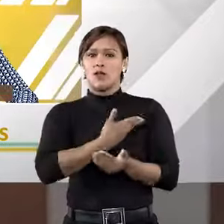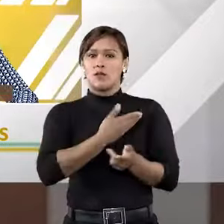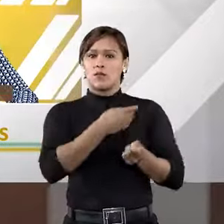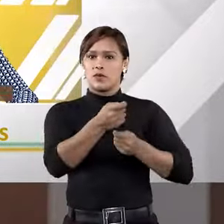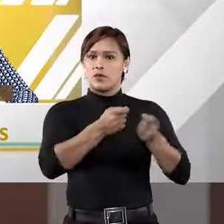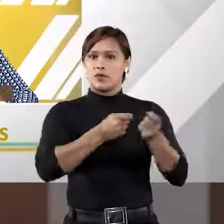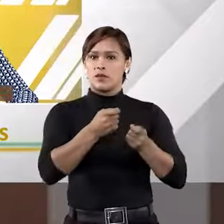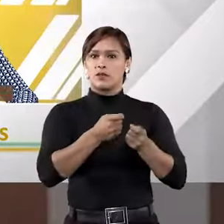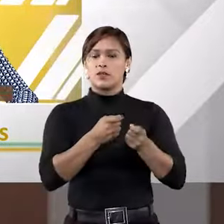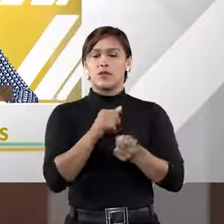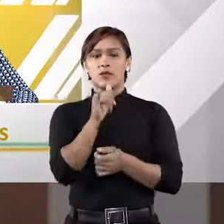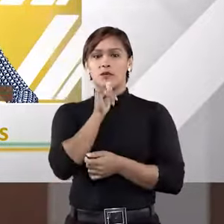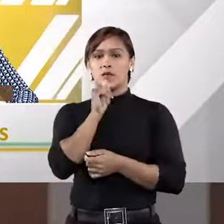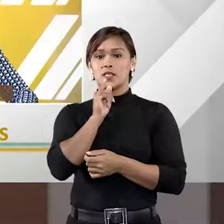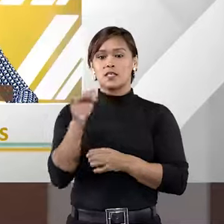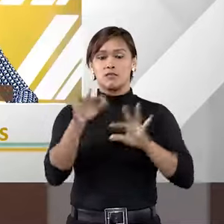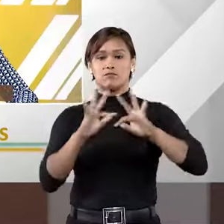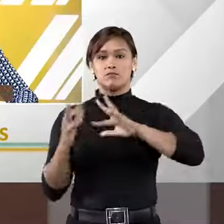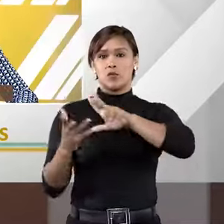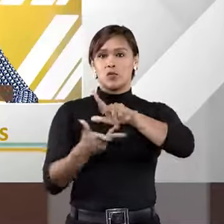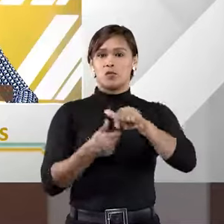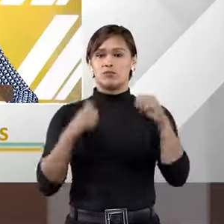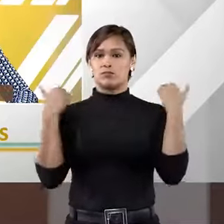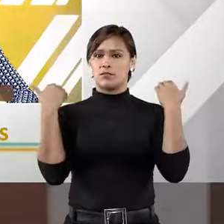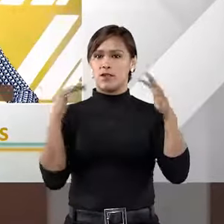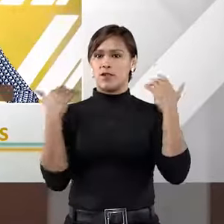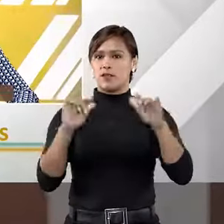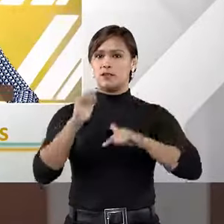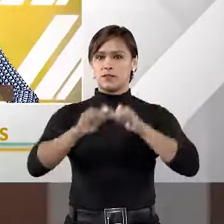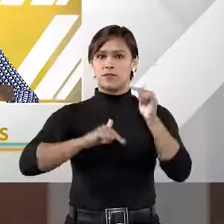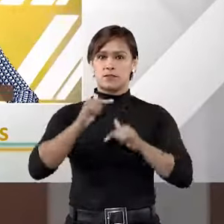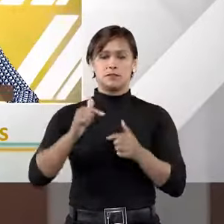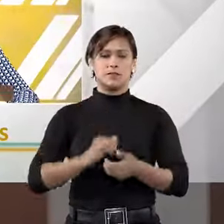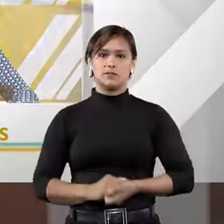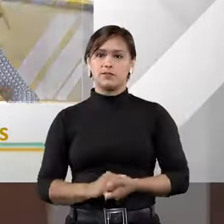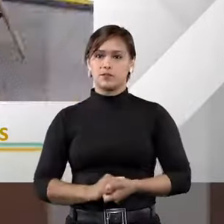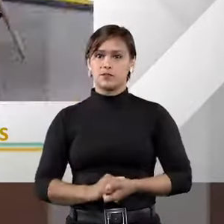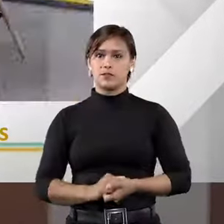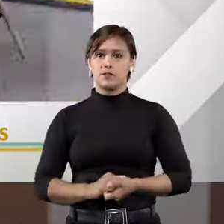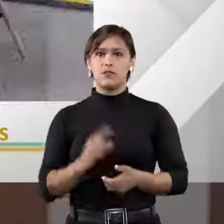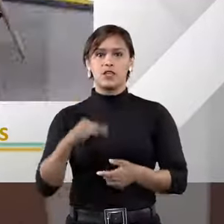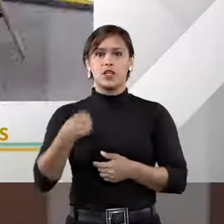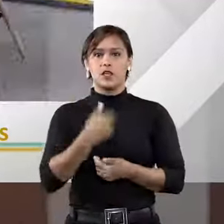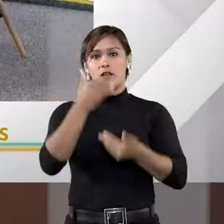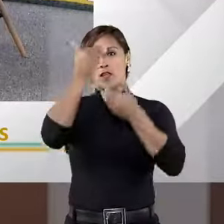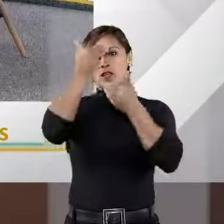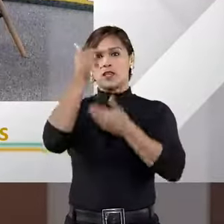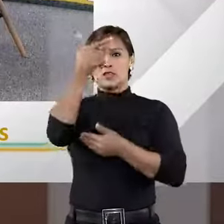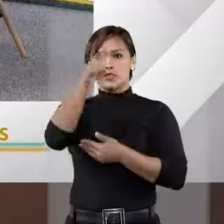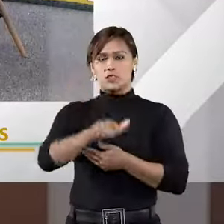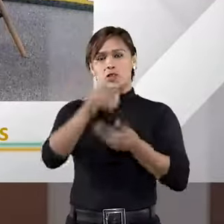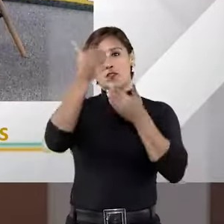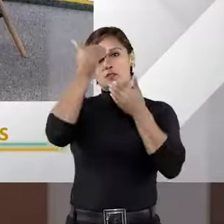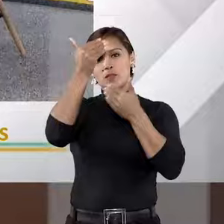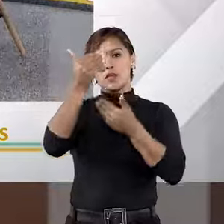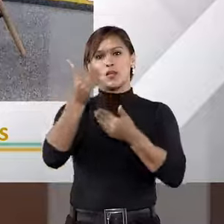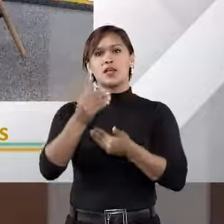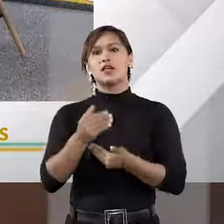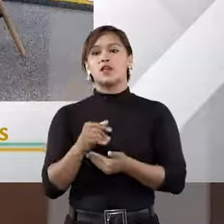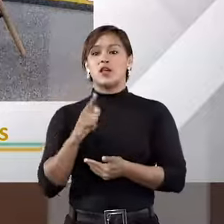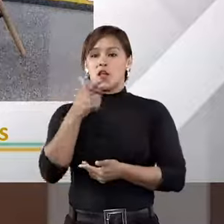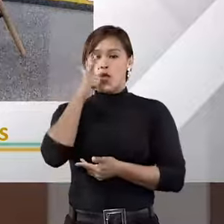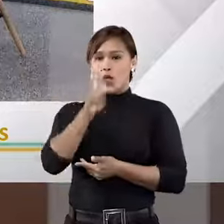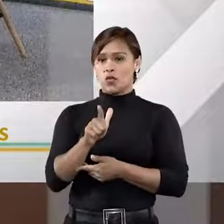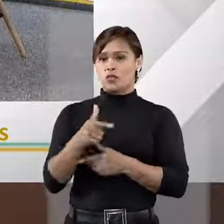arbitragem. Um exemplo para o mundo, inclusive. parabéns pelo trabalho. Nós que agradecemos mais uma vez. Muito obrigada. gente que sai